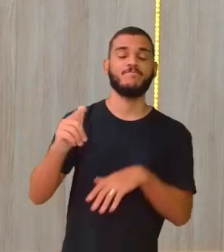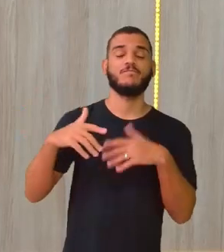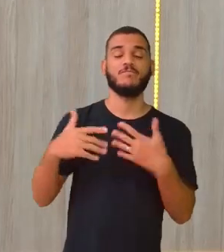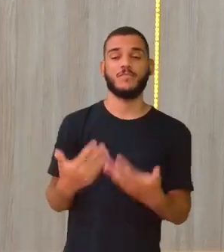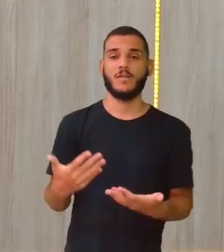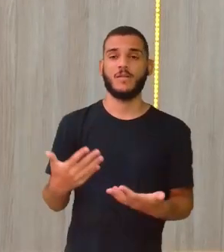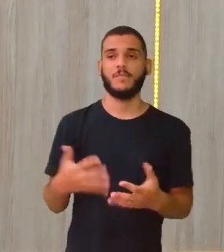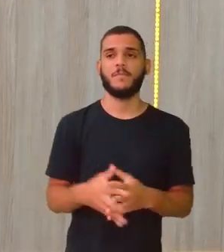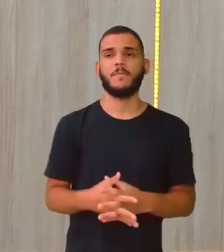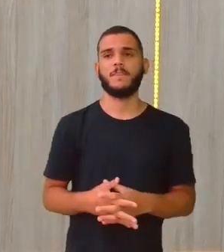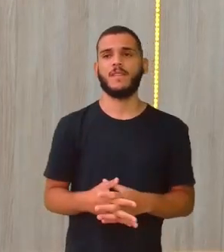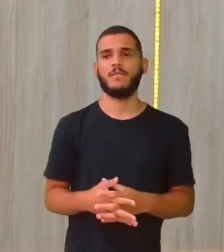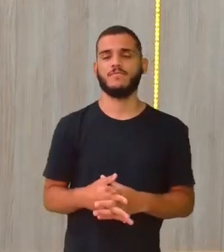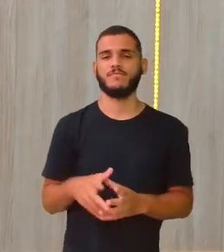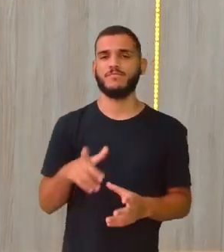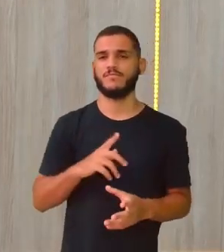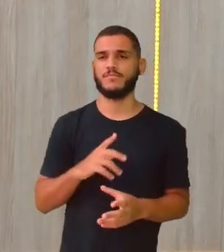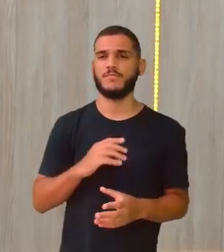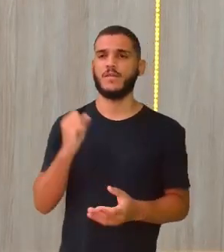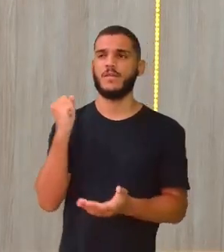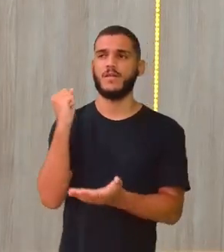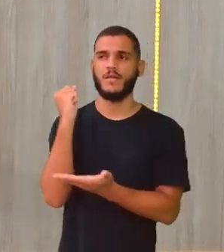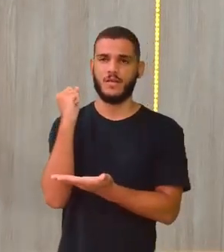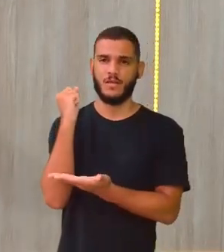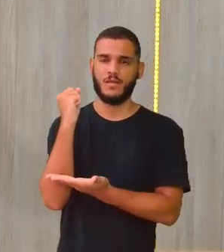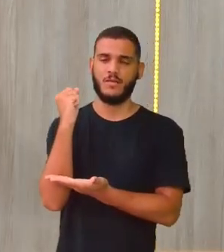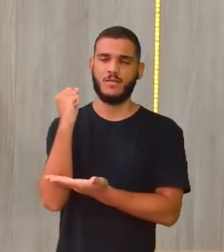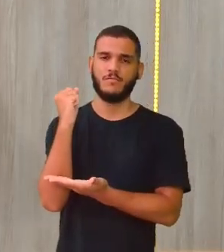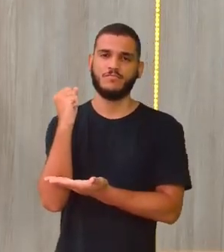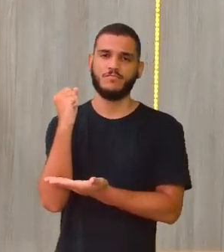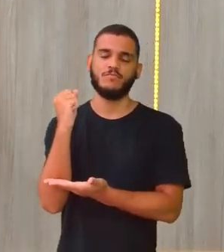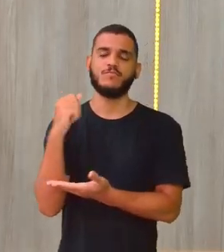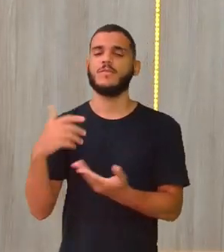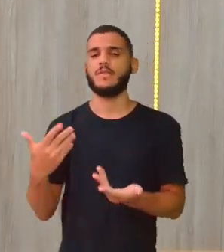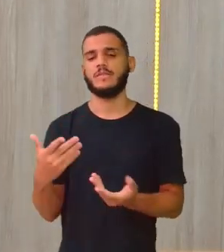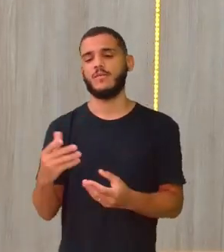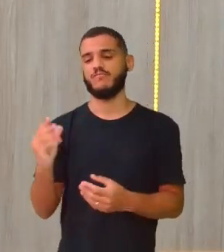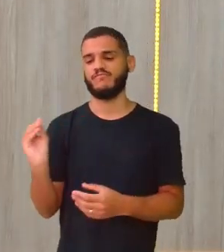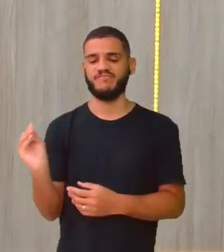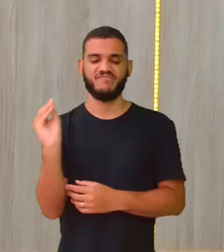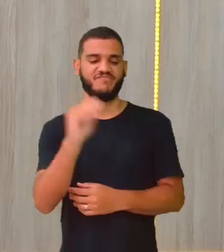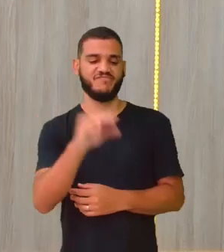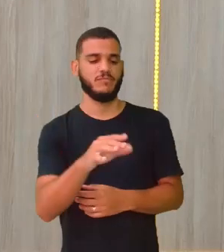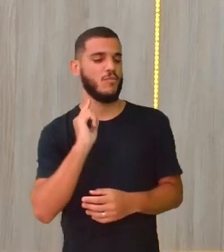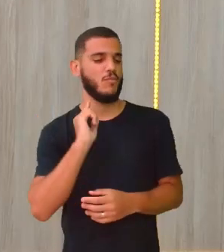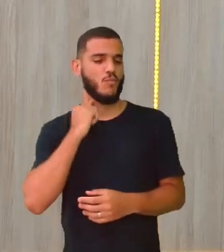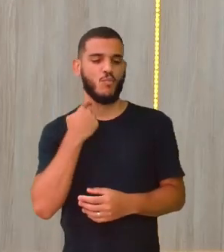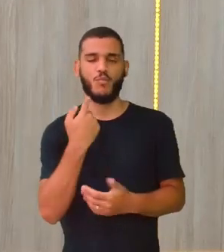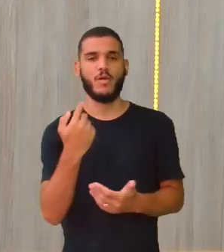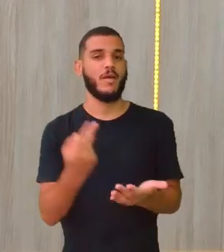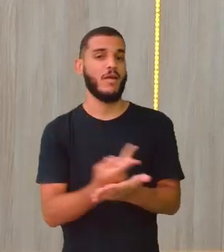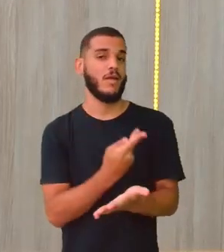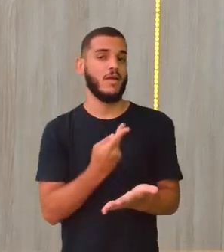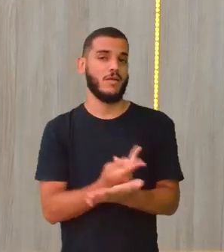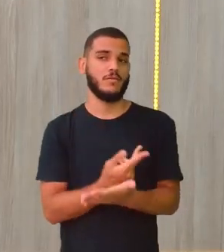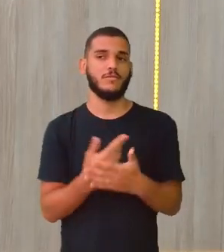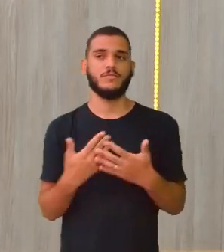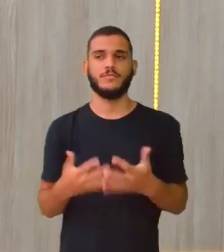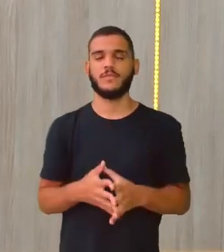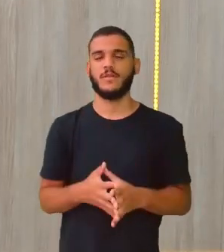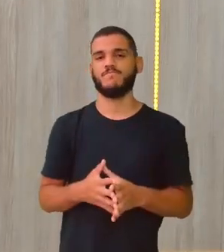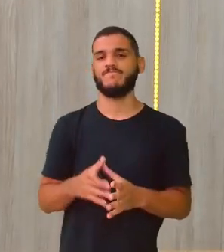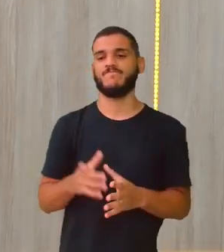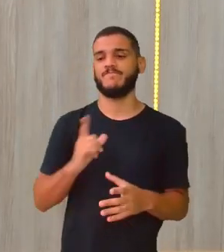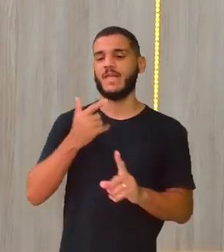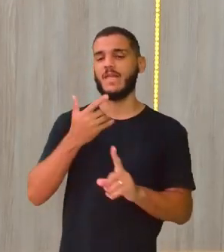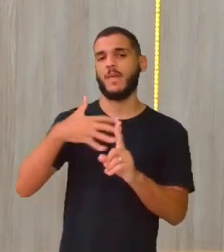lá, pegamos a garrafa e não descartamos de uma forma correta, né? Aí vai-se embora, parar no